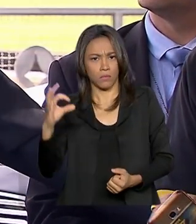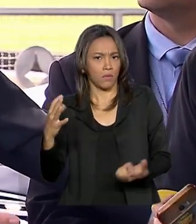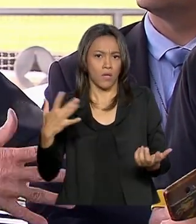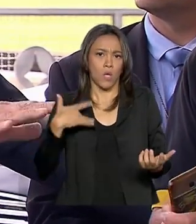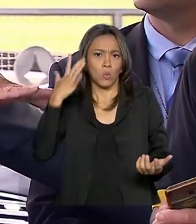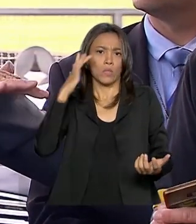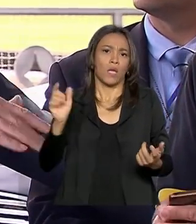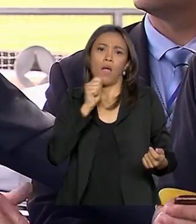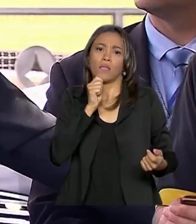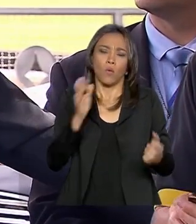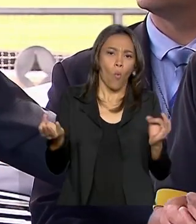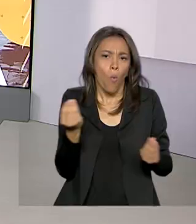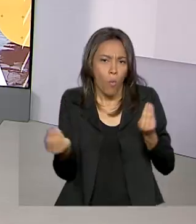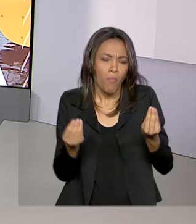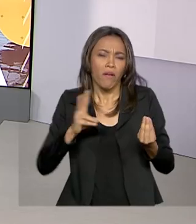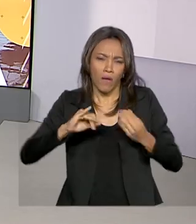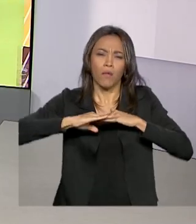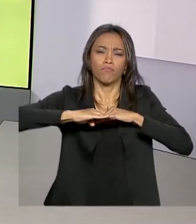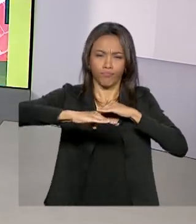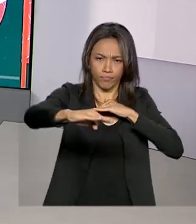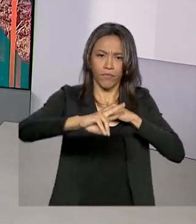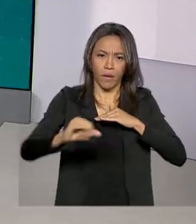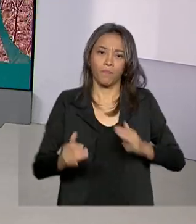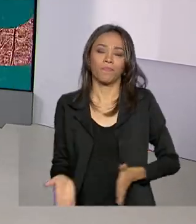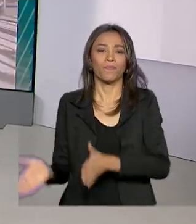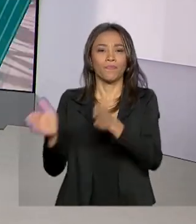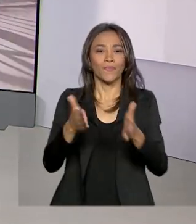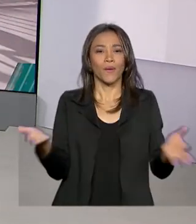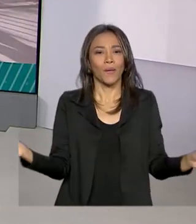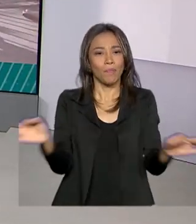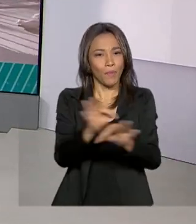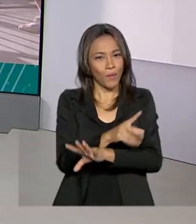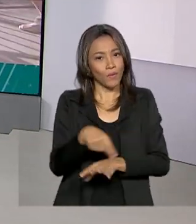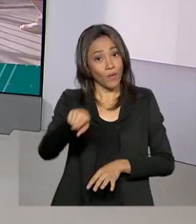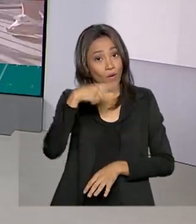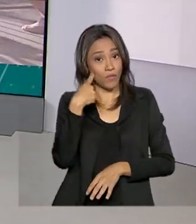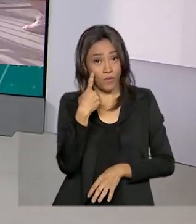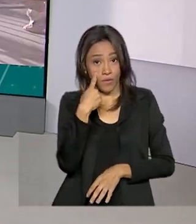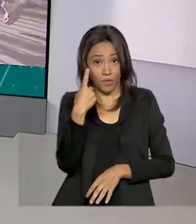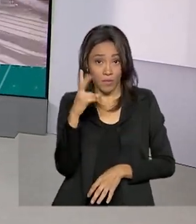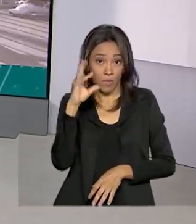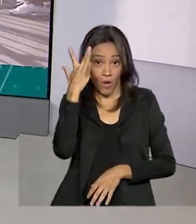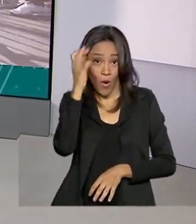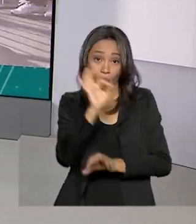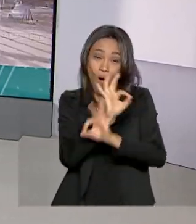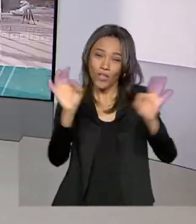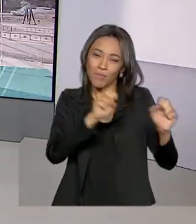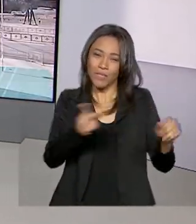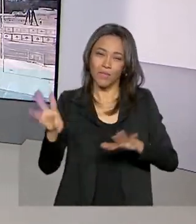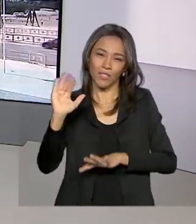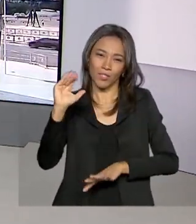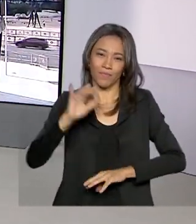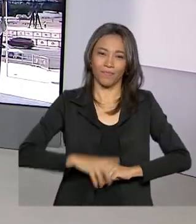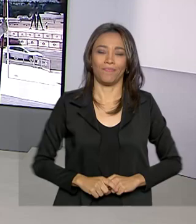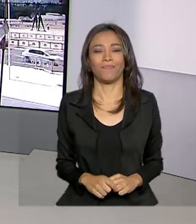ataque. Mas a tendência é estabilizar. O Brasil em Dia fica por aqui. Nos vemos amanhã. Ótima semana. Tchau, tchau.